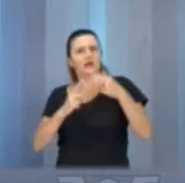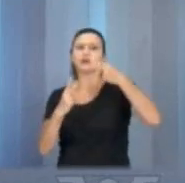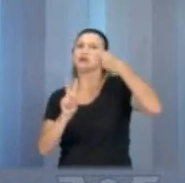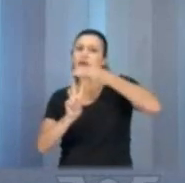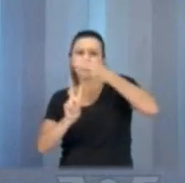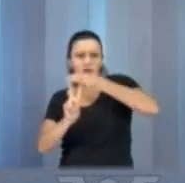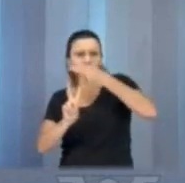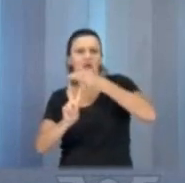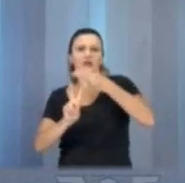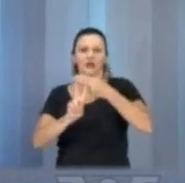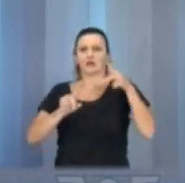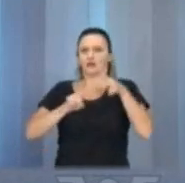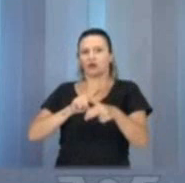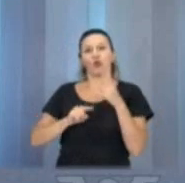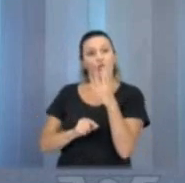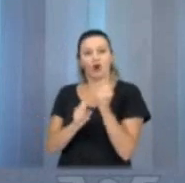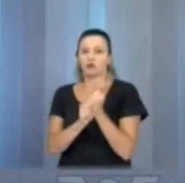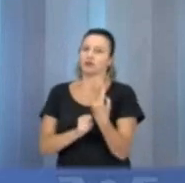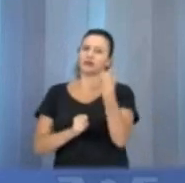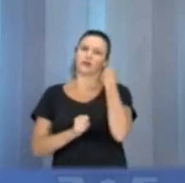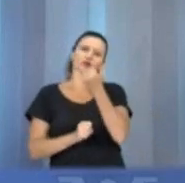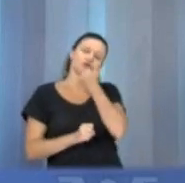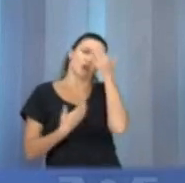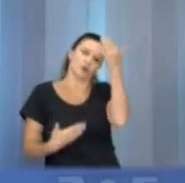vetar do debate quatro anos atrás. Muito obrigado.